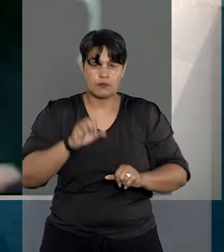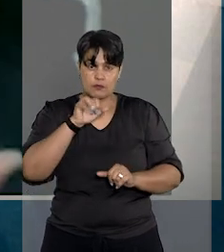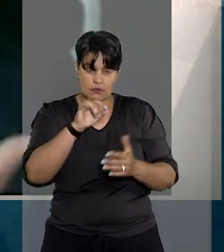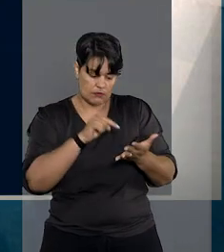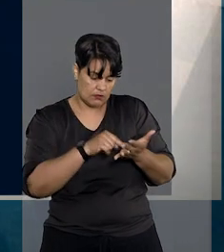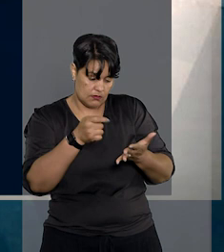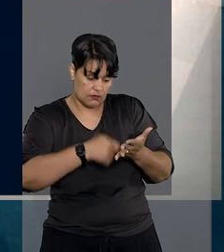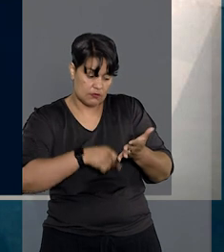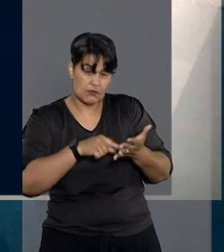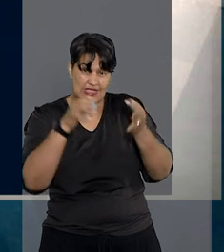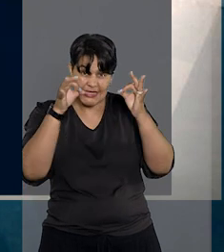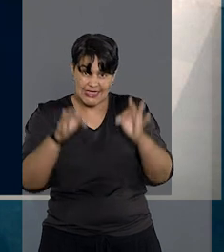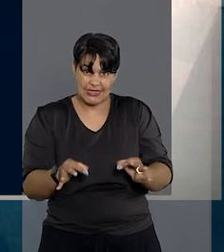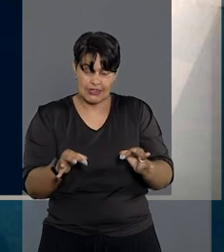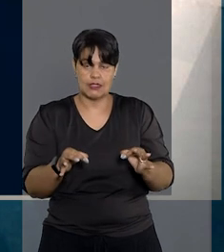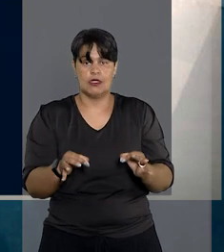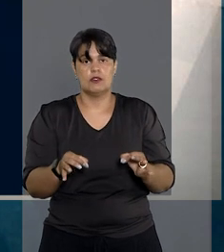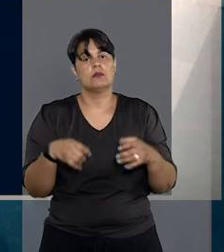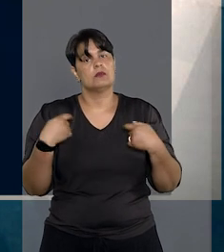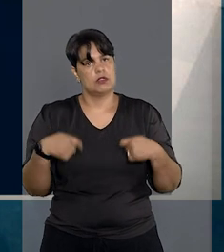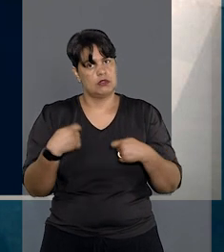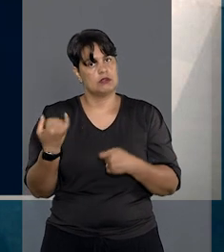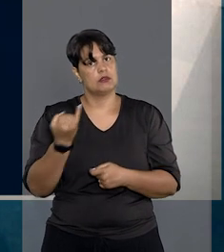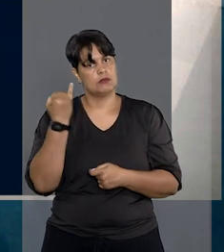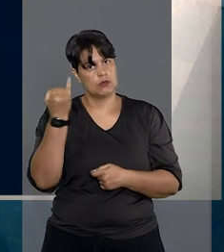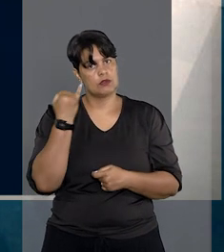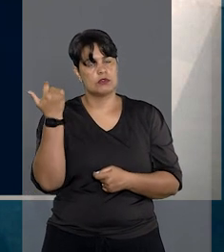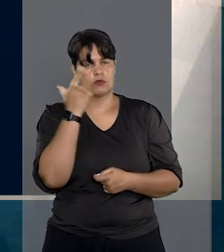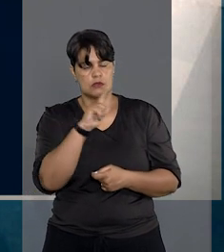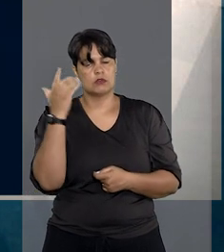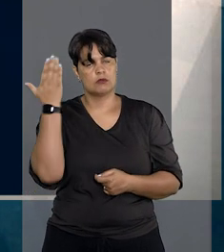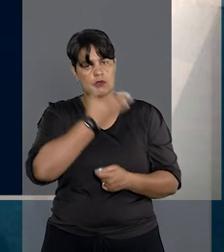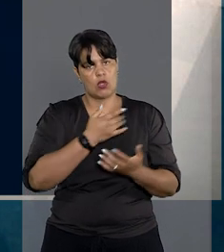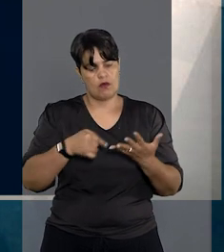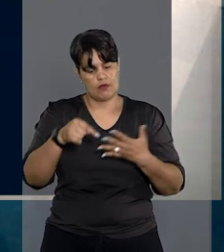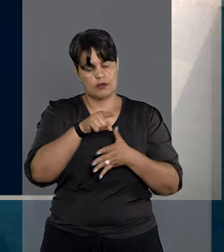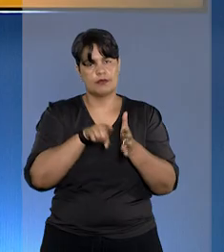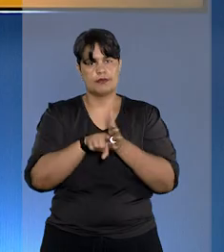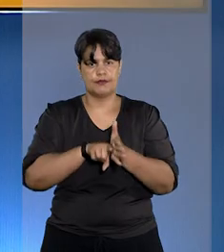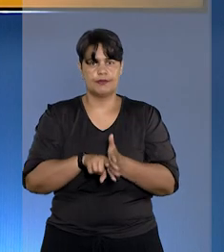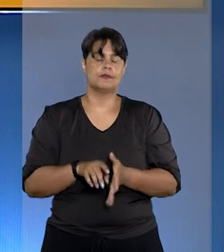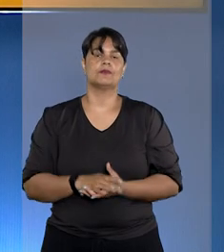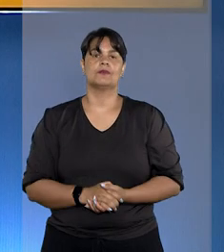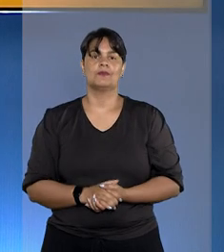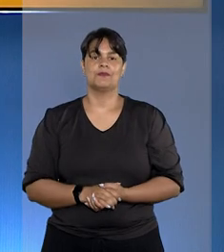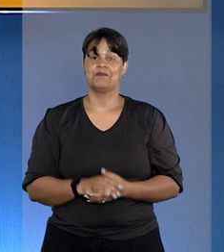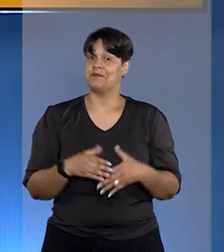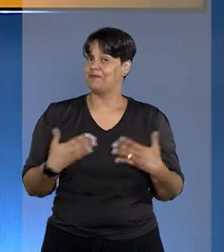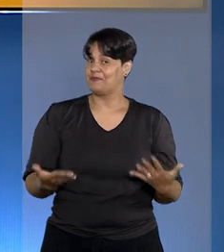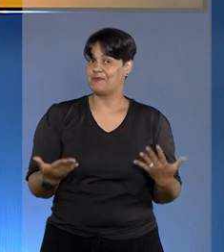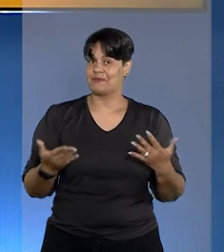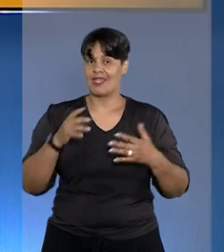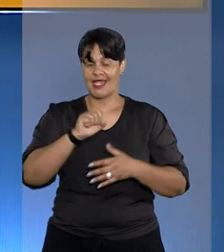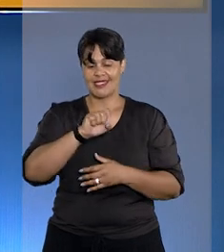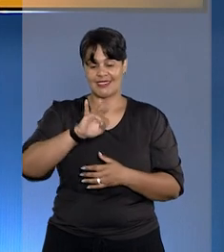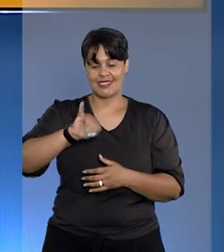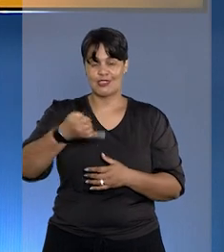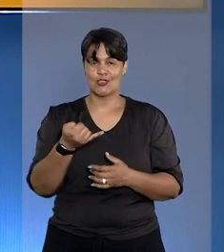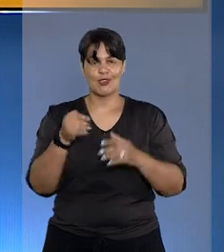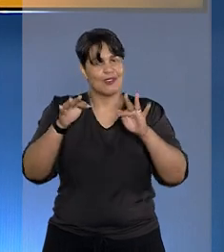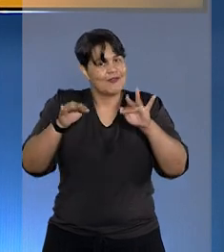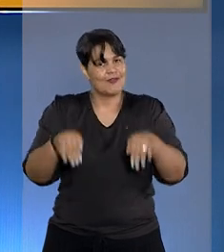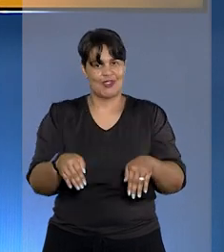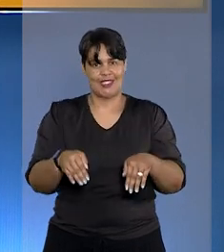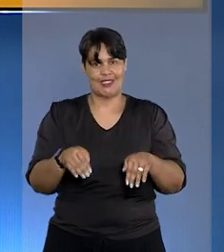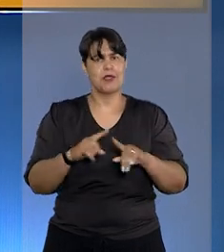assinatura, o que seria imprescindível mediante produção de prova pericial. E o STJ Notícias já está